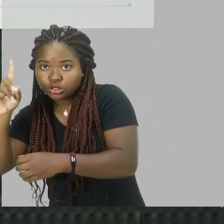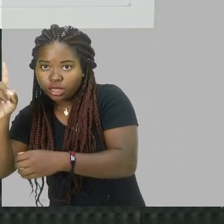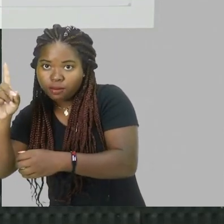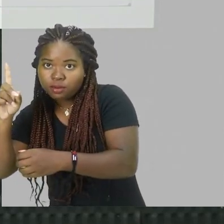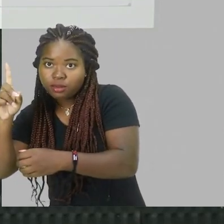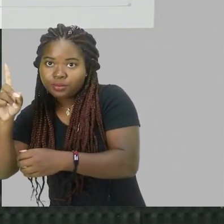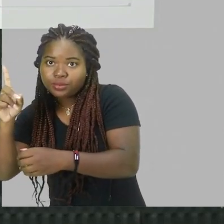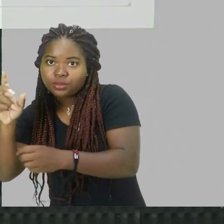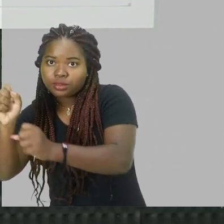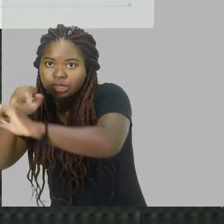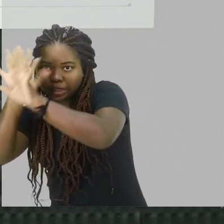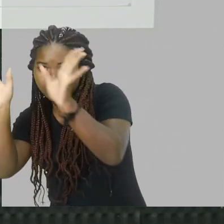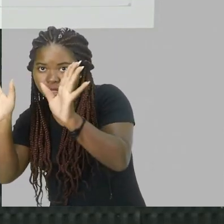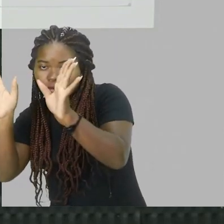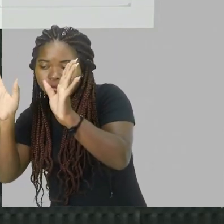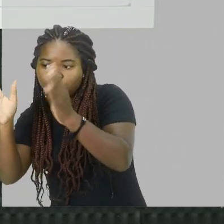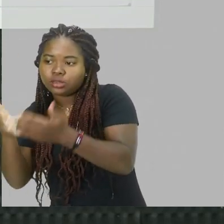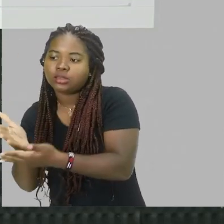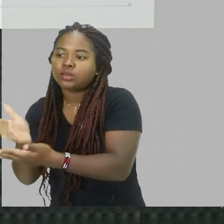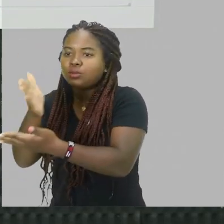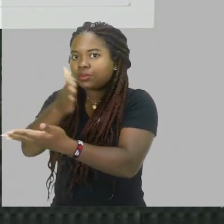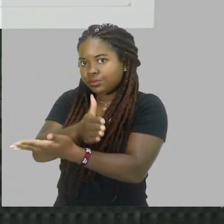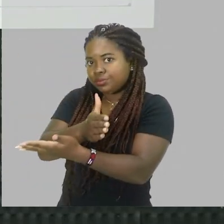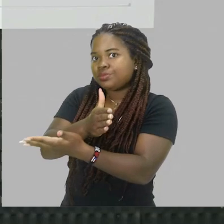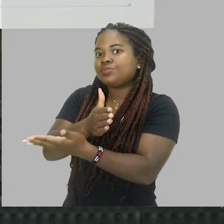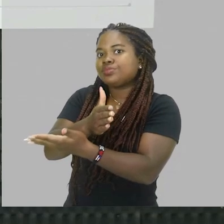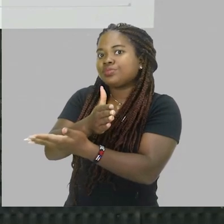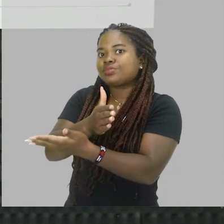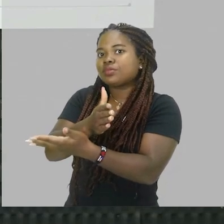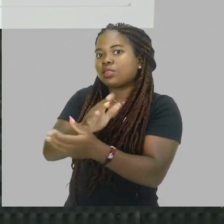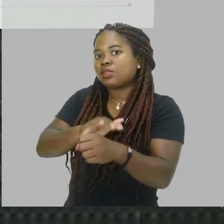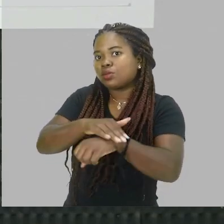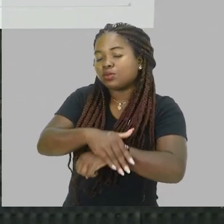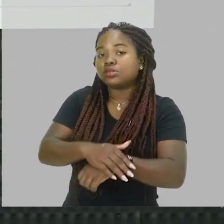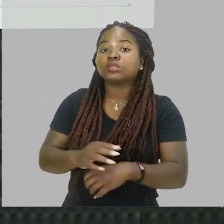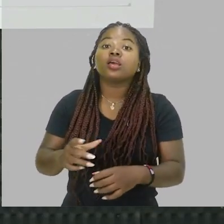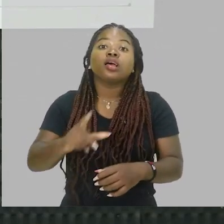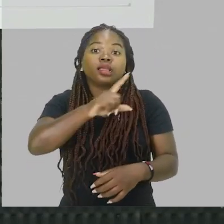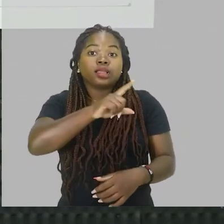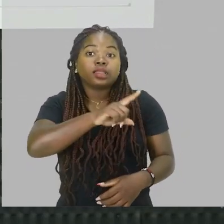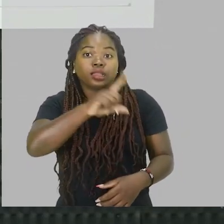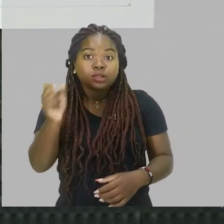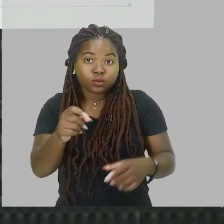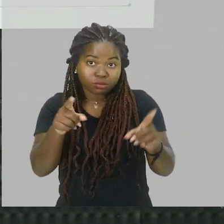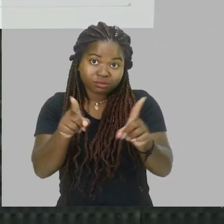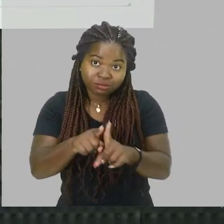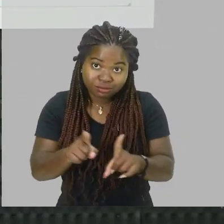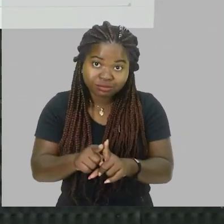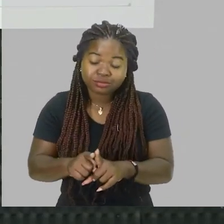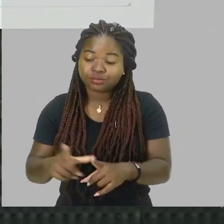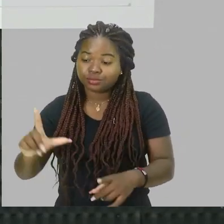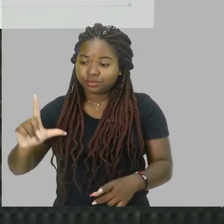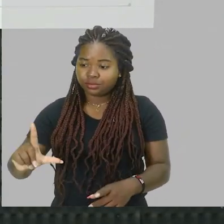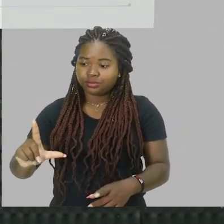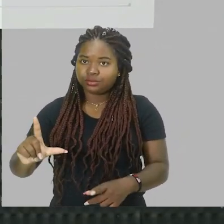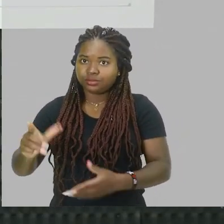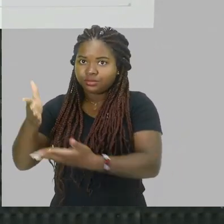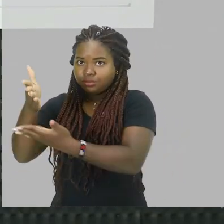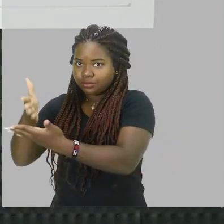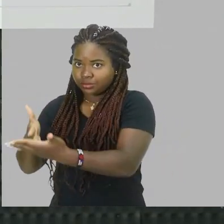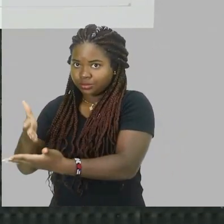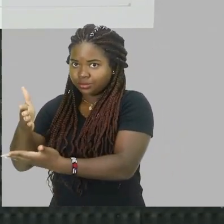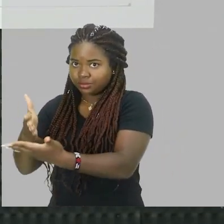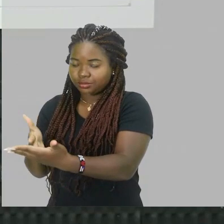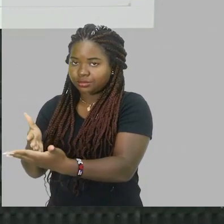iluminada, e do outro nós vamos ter a Lua não iluminada, tá ok? Bom, só que essa Lua, ela também tem um